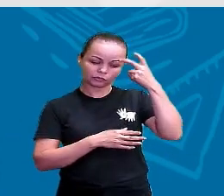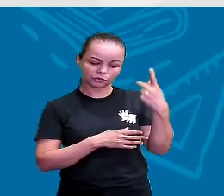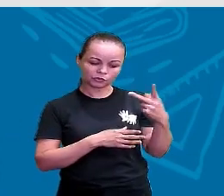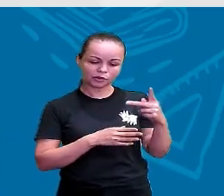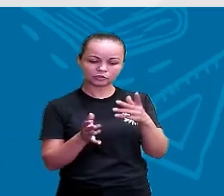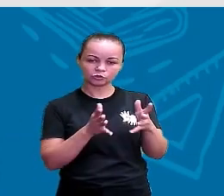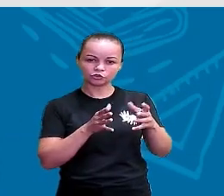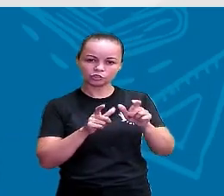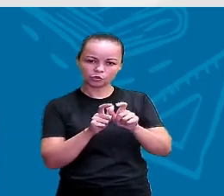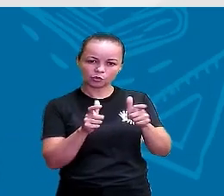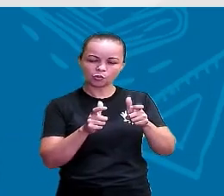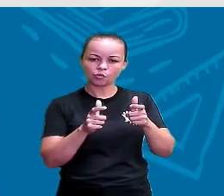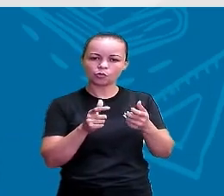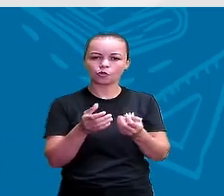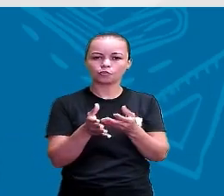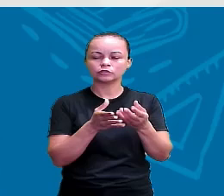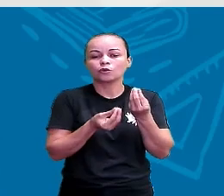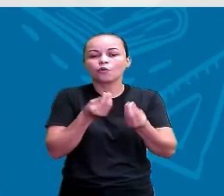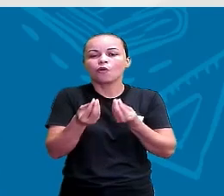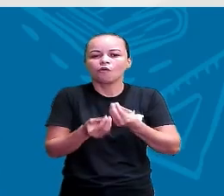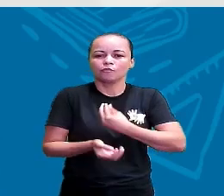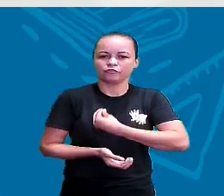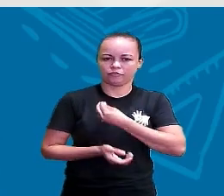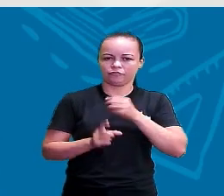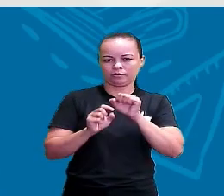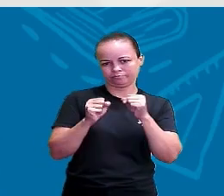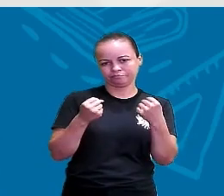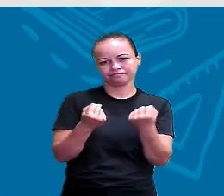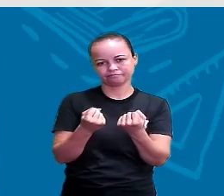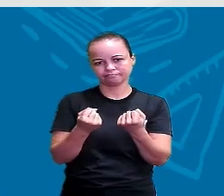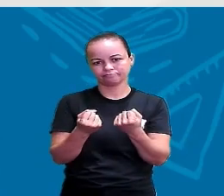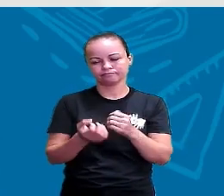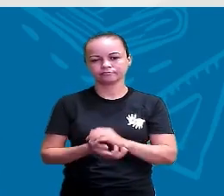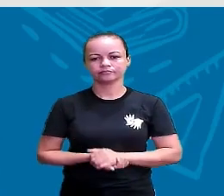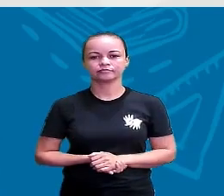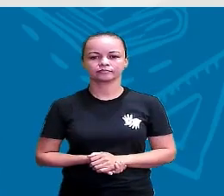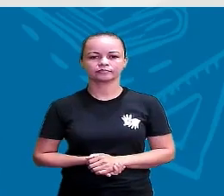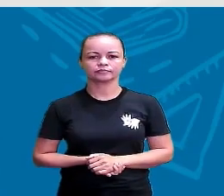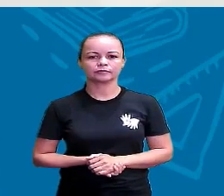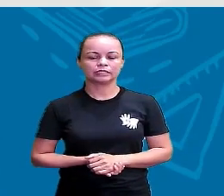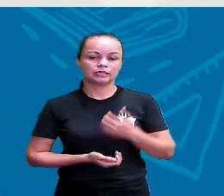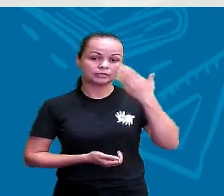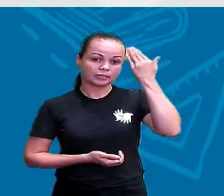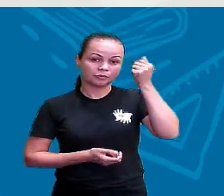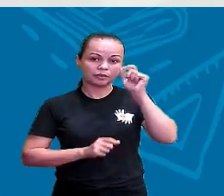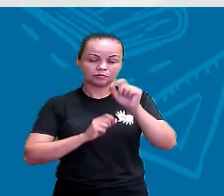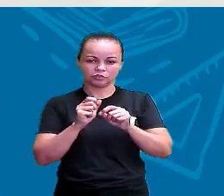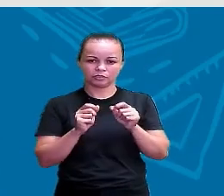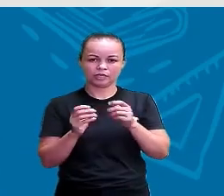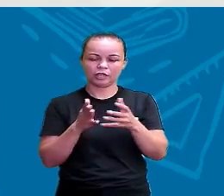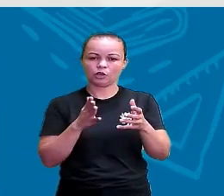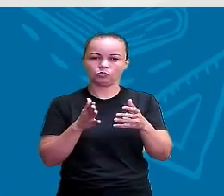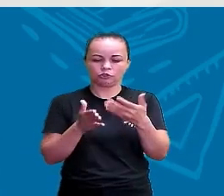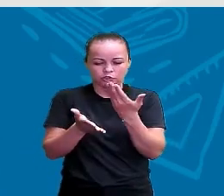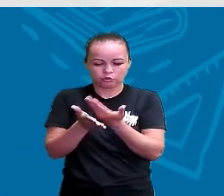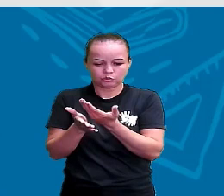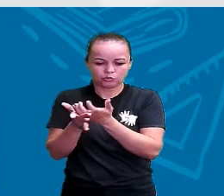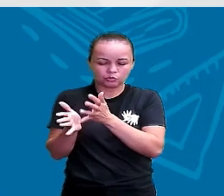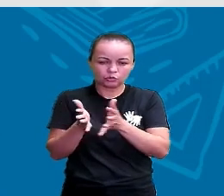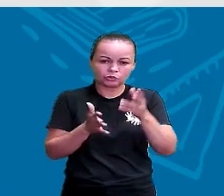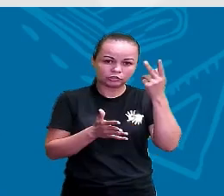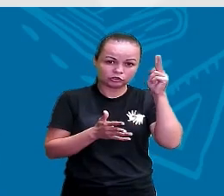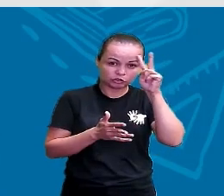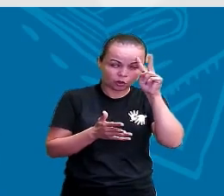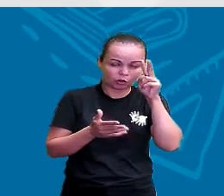novas formas de viver em sociedade, né? Então, a gente sabe que os primeiros, os estudos falam que os primeiros povos vieram da